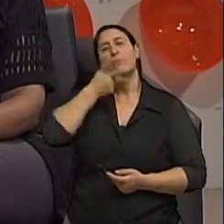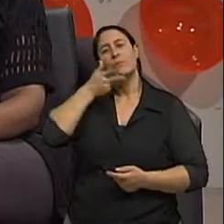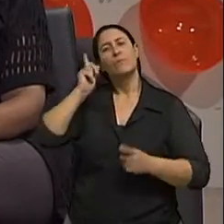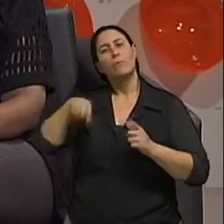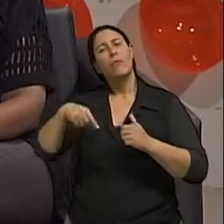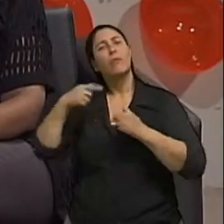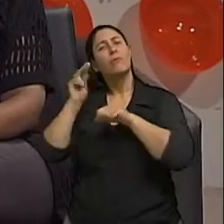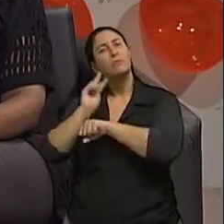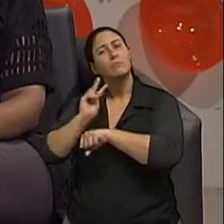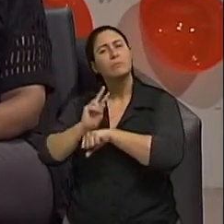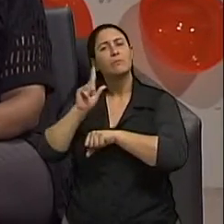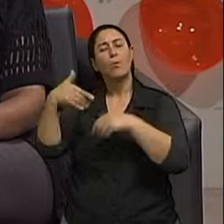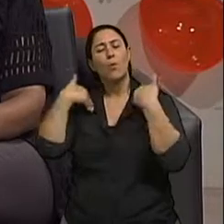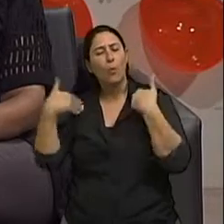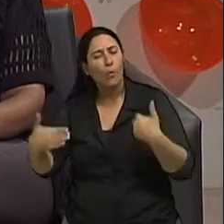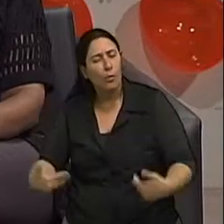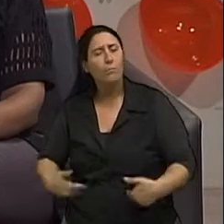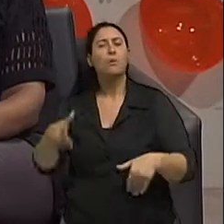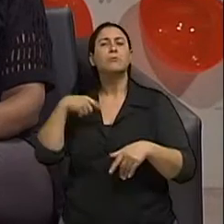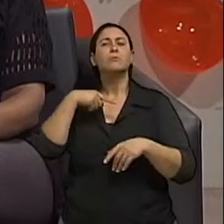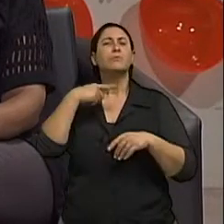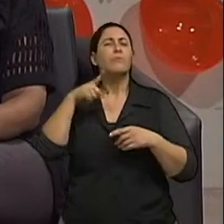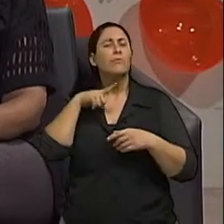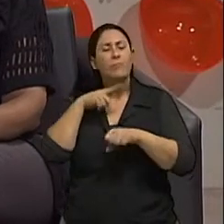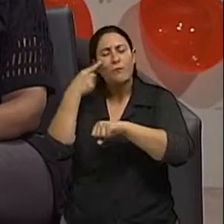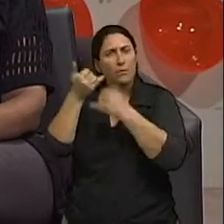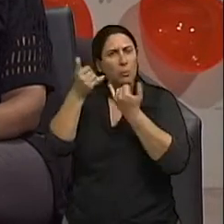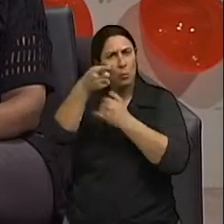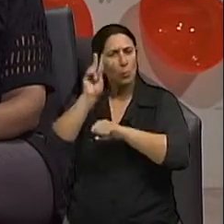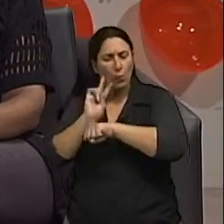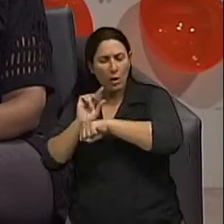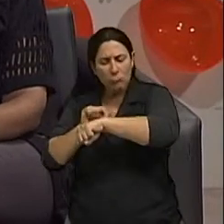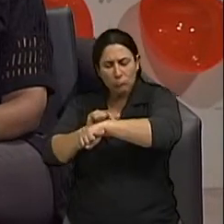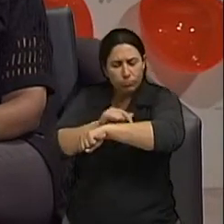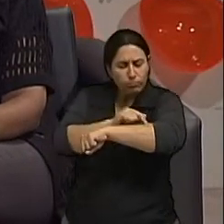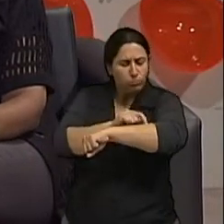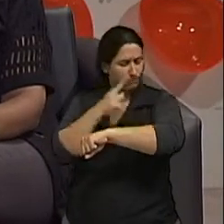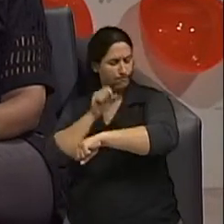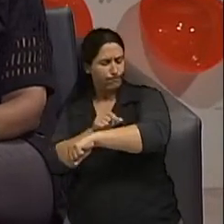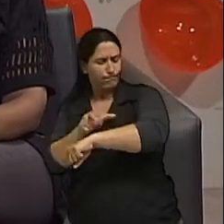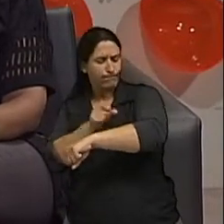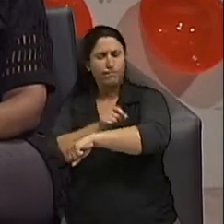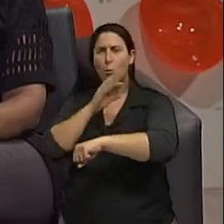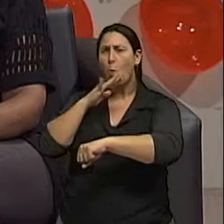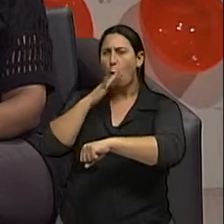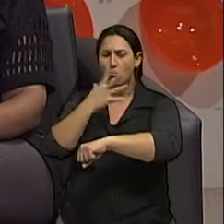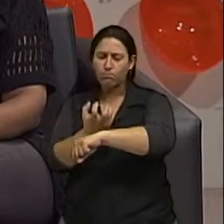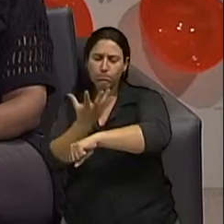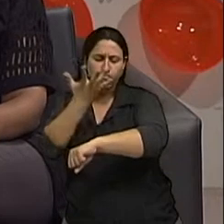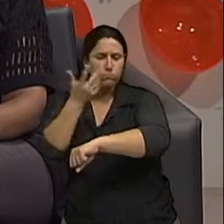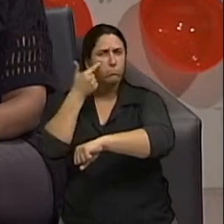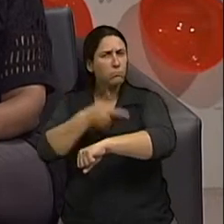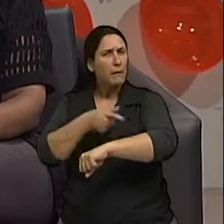para ver se tem algum sinal alguma pinta alguma mancha que mudou de forma de cor de